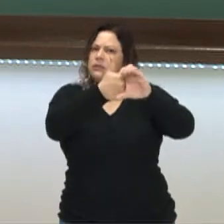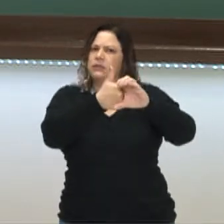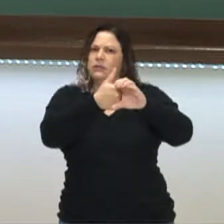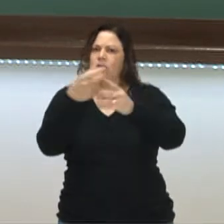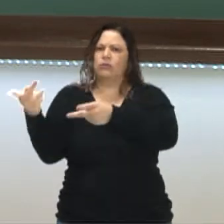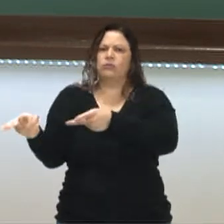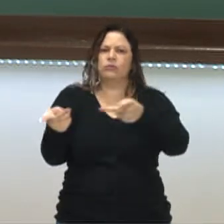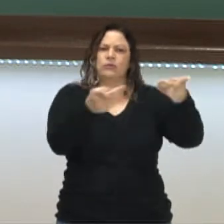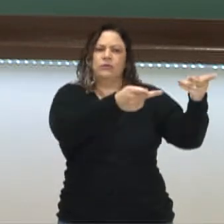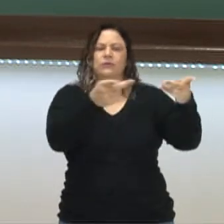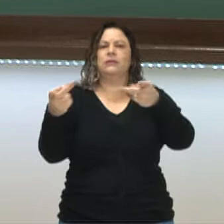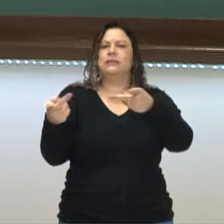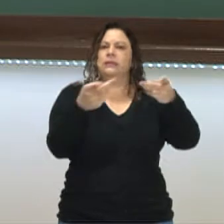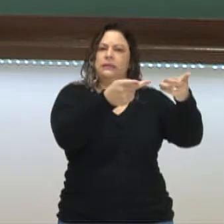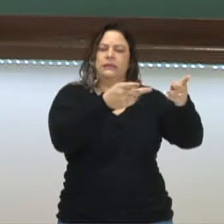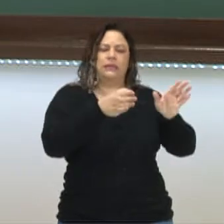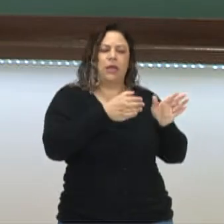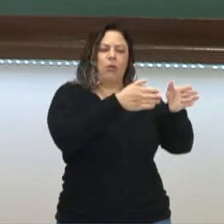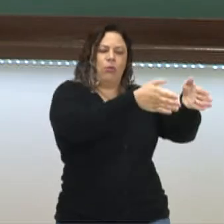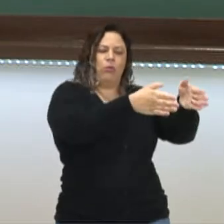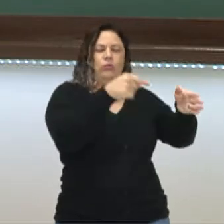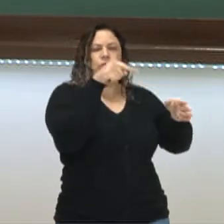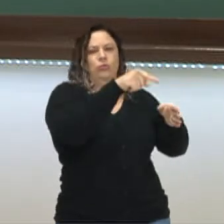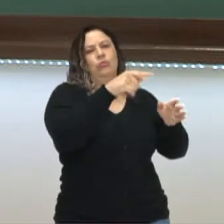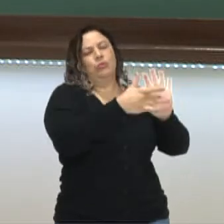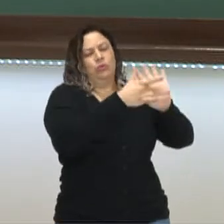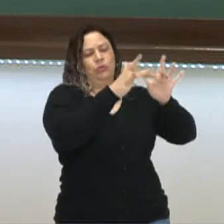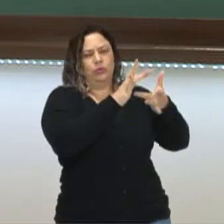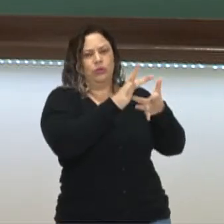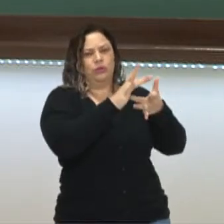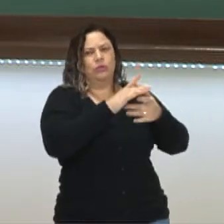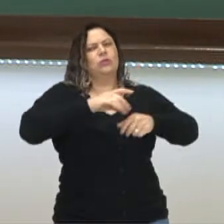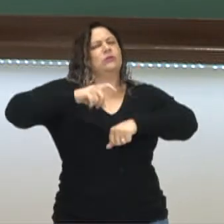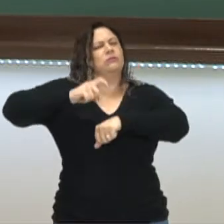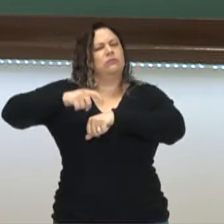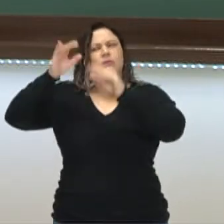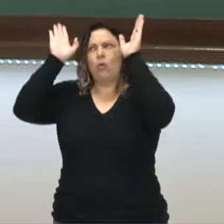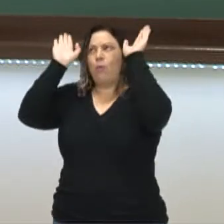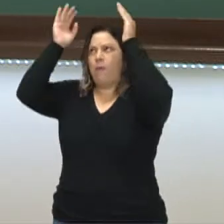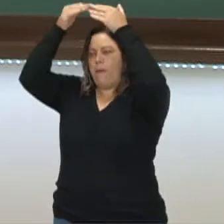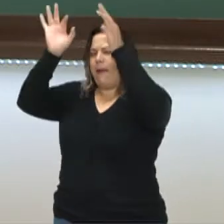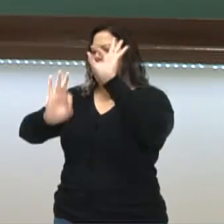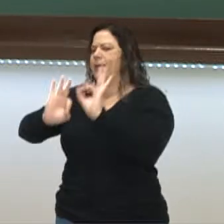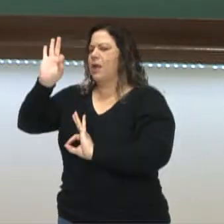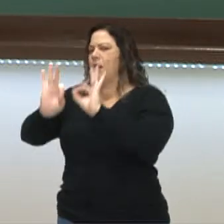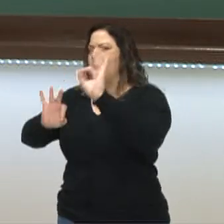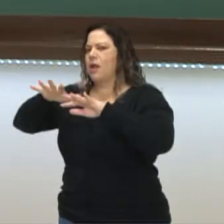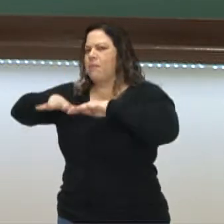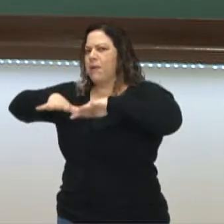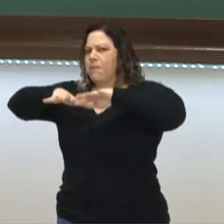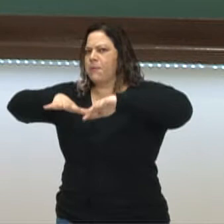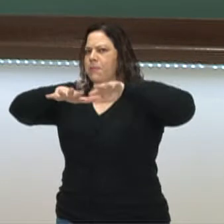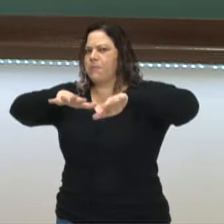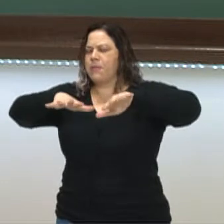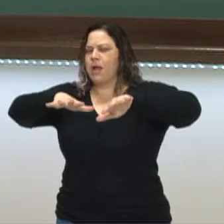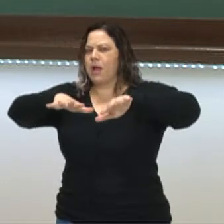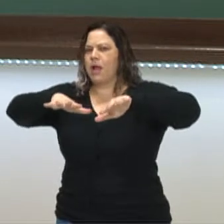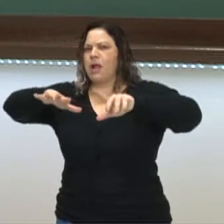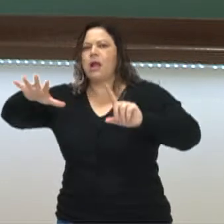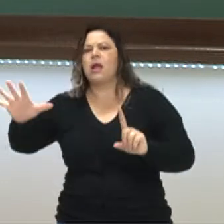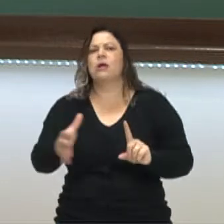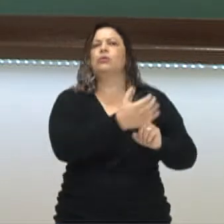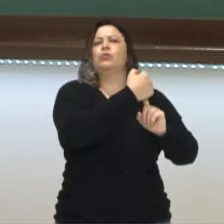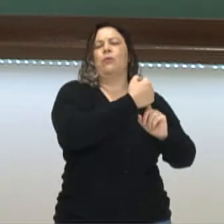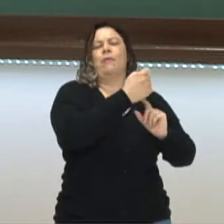entendeu que era o momento de irem a Jerusalém e tomar a Terra Santa para os cristãos. Então esse foi o principal